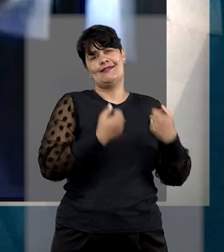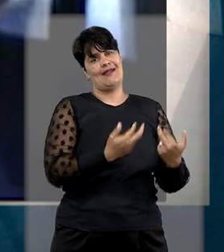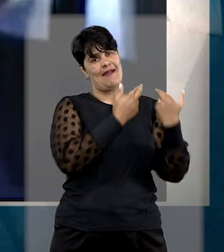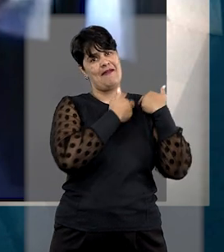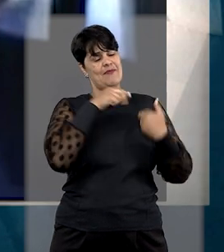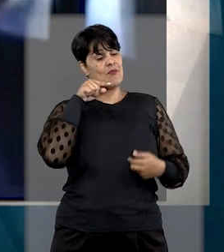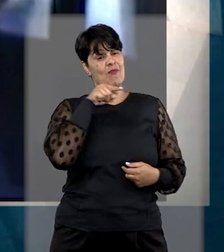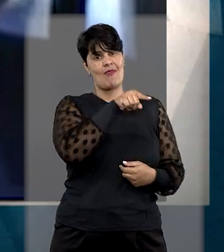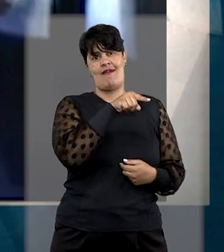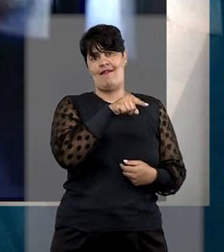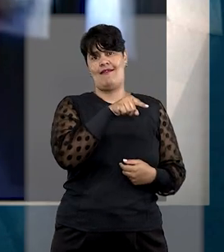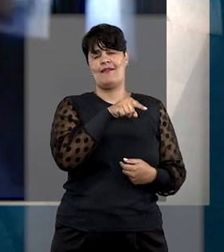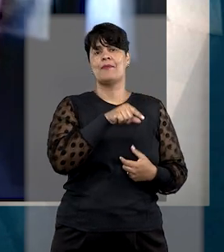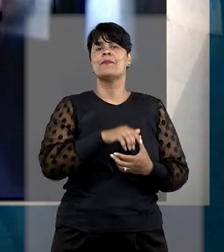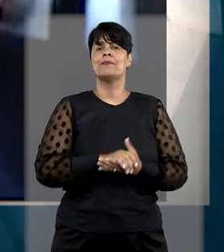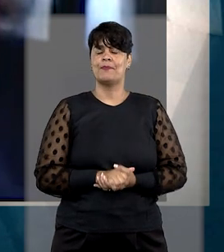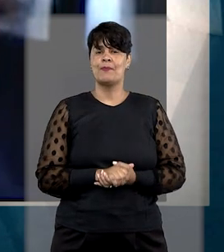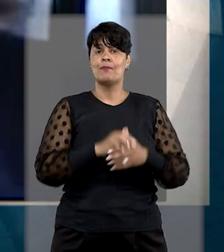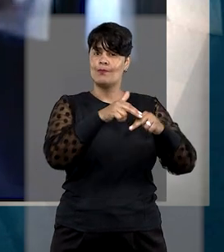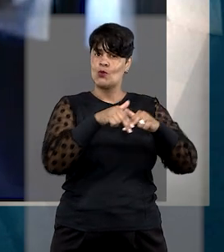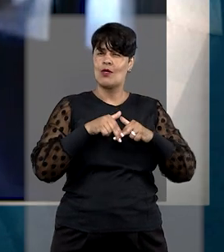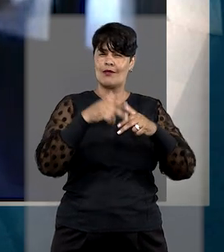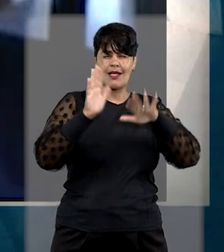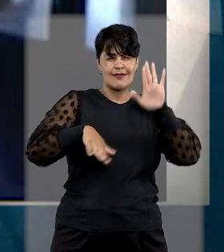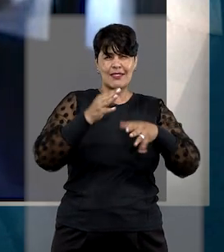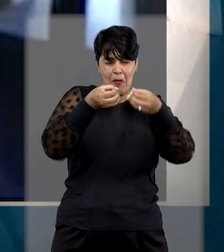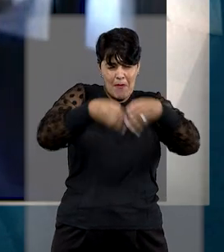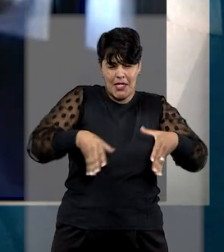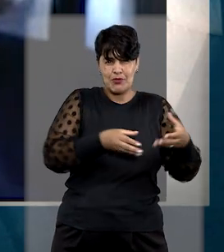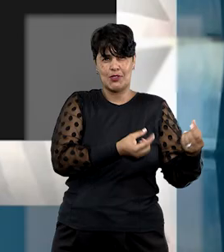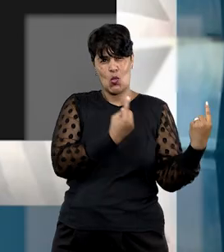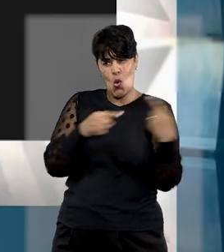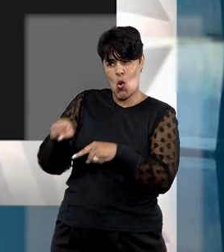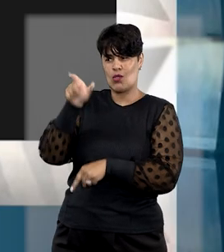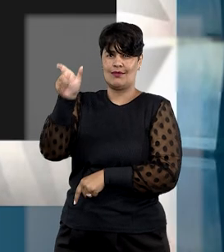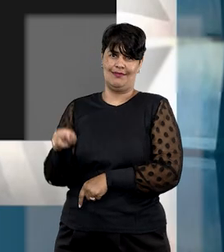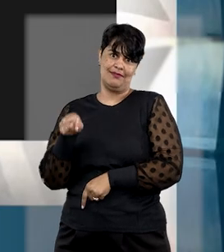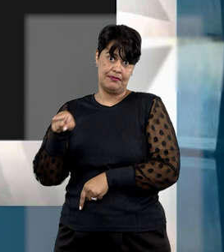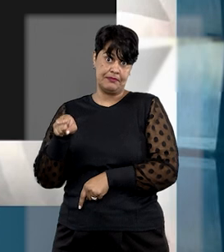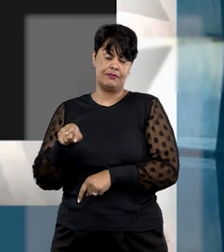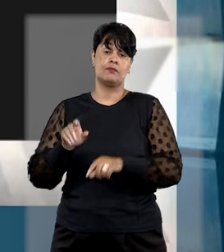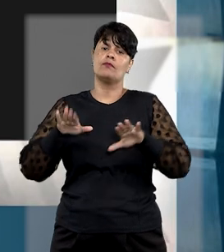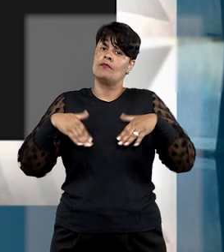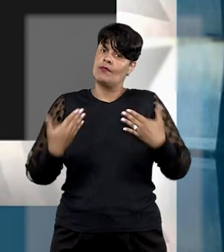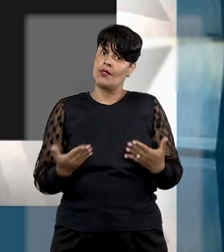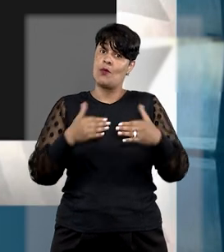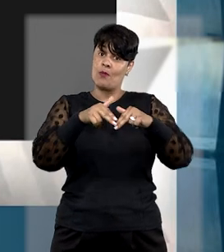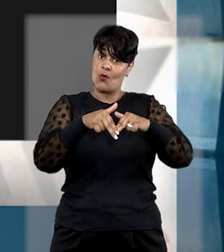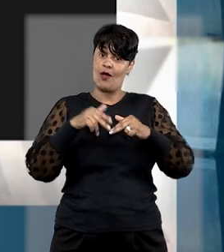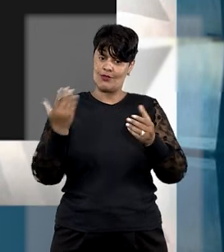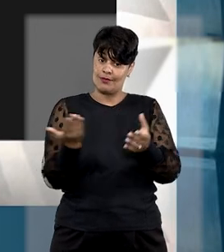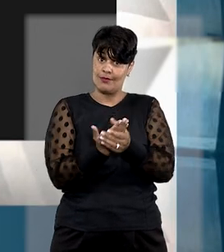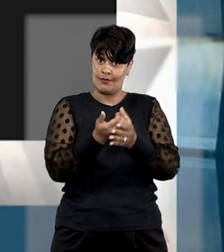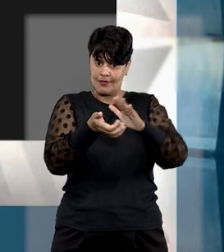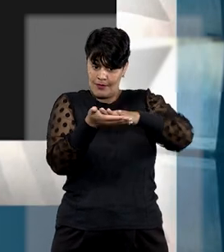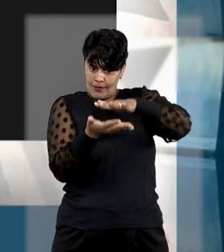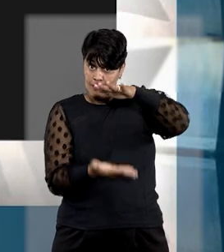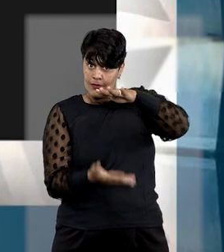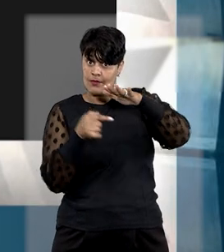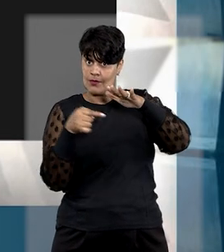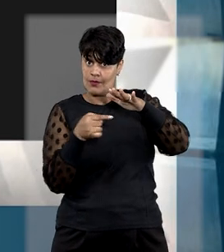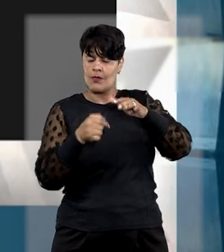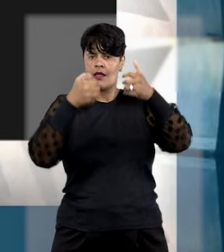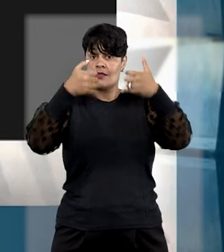pela reparação dos danos causados aos consumidores por defeitos do produto. No caso dos autos, a relatora ressaltou que o